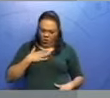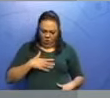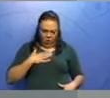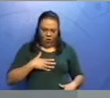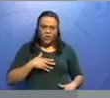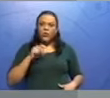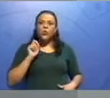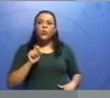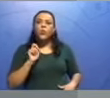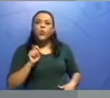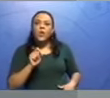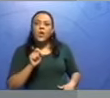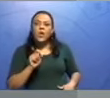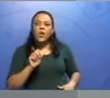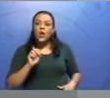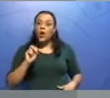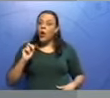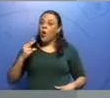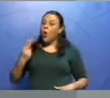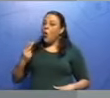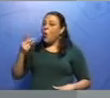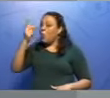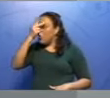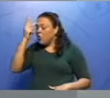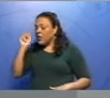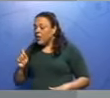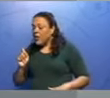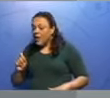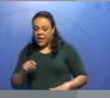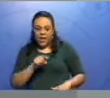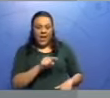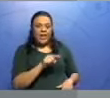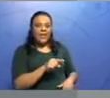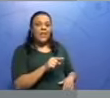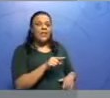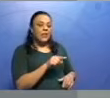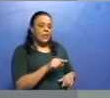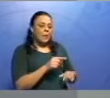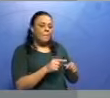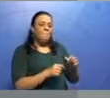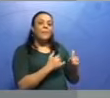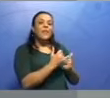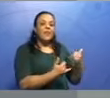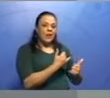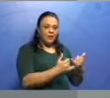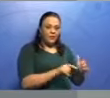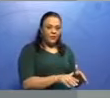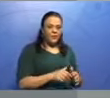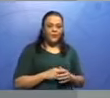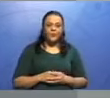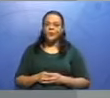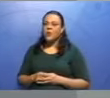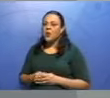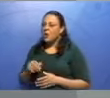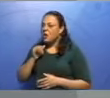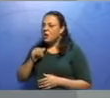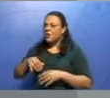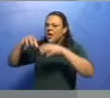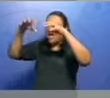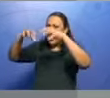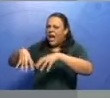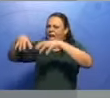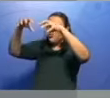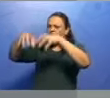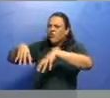de alguma coisa. No caso aqui, é de brinquedos. Não posso dizer só a chuva molha. Não. Quando a chuva molha, o que molha,